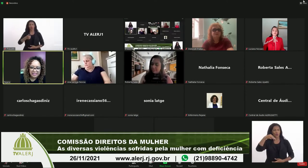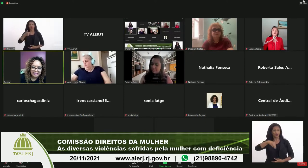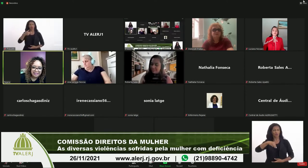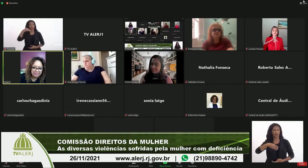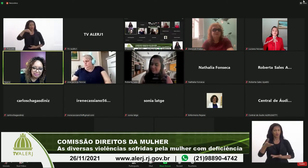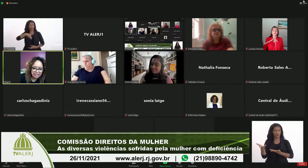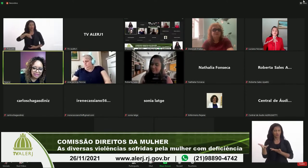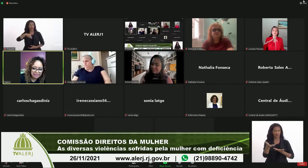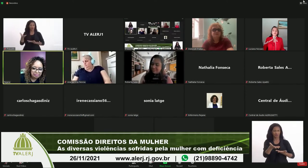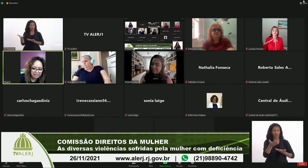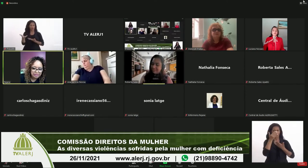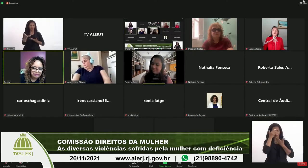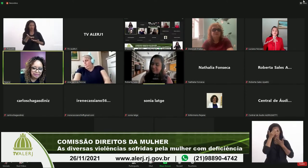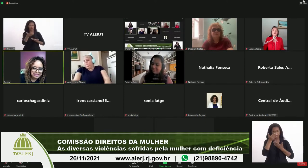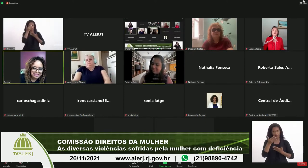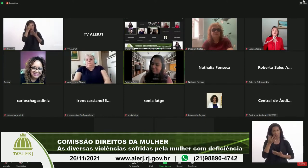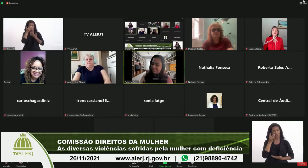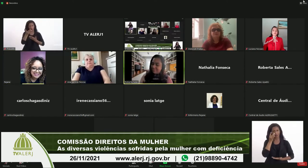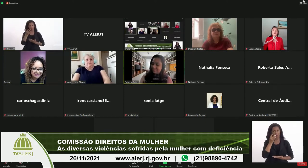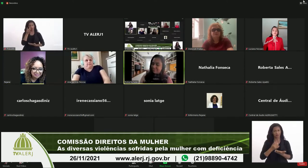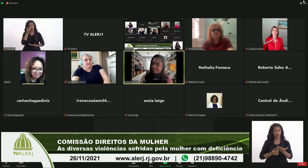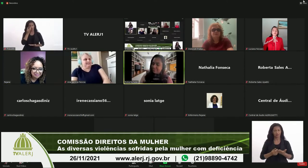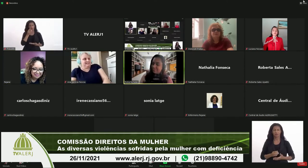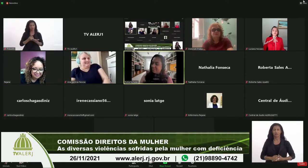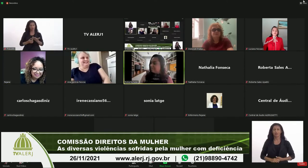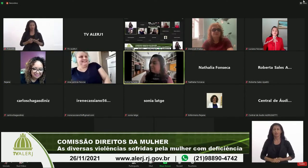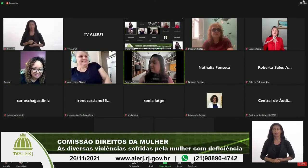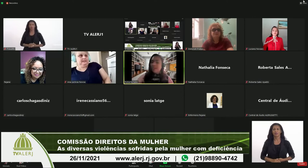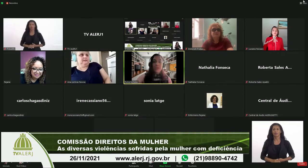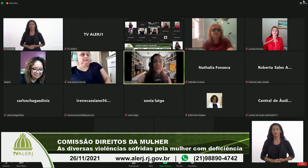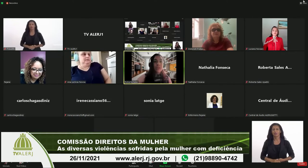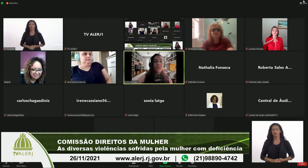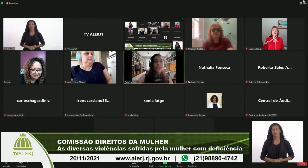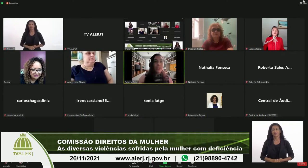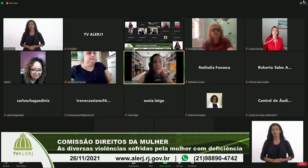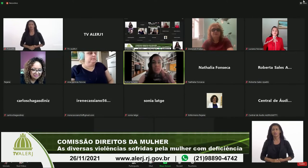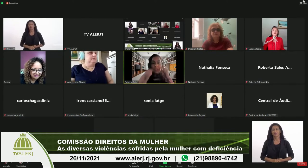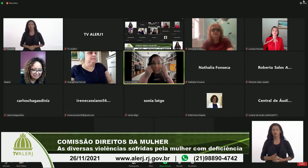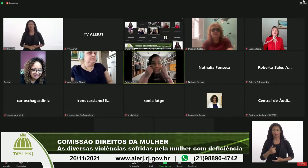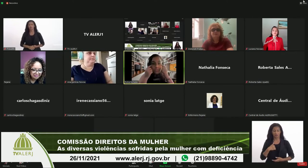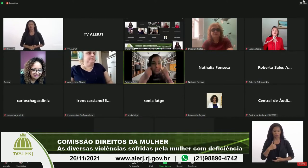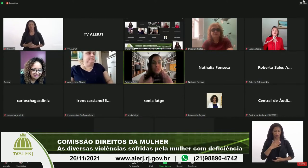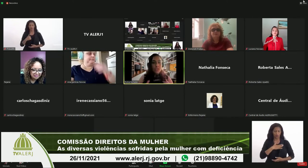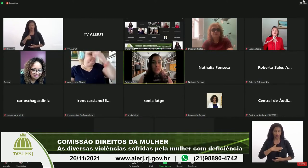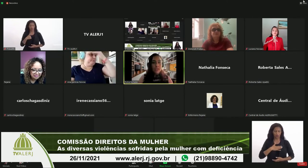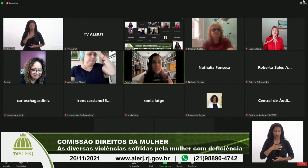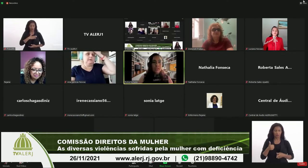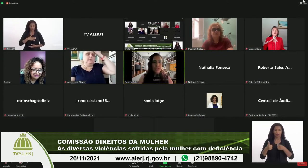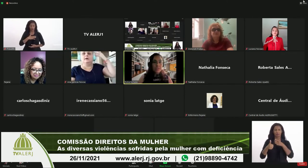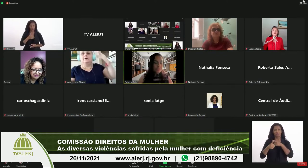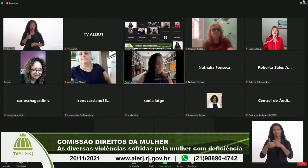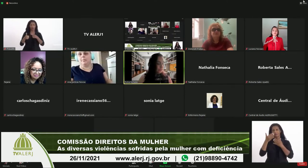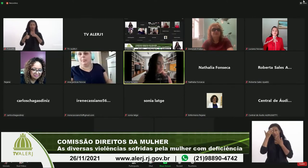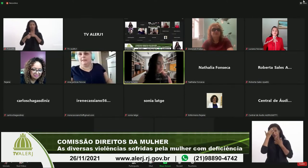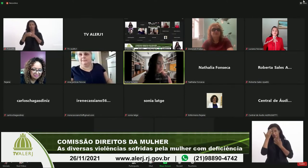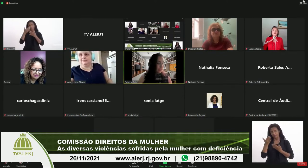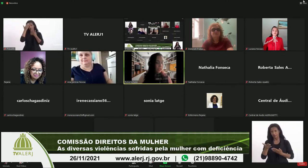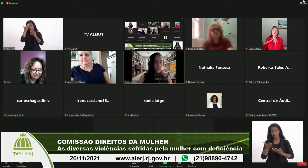obrigado pela sua presença eu gostaria gente primeiramente de agradecer